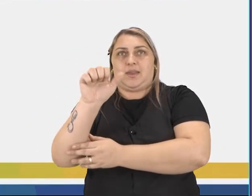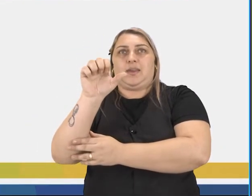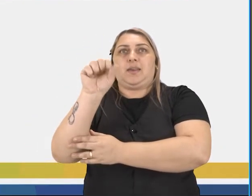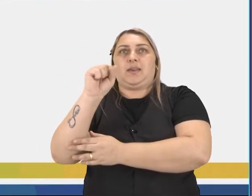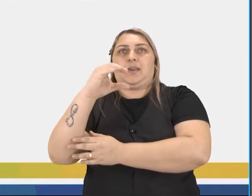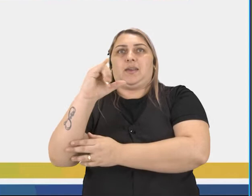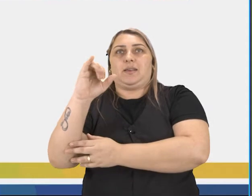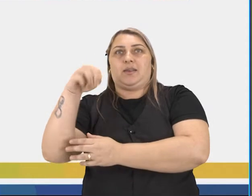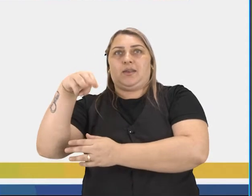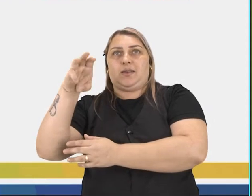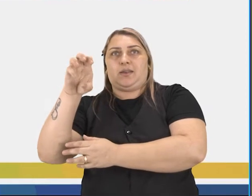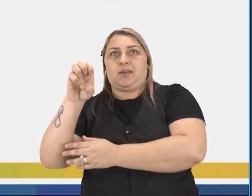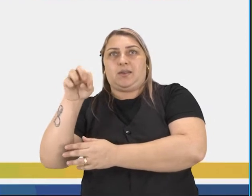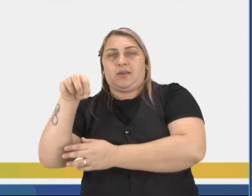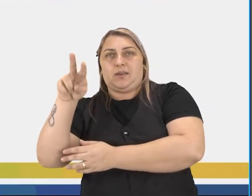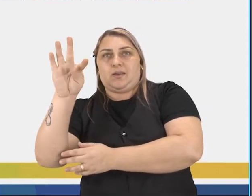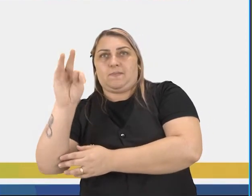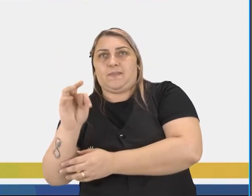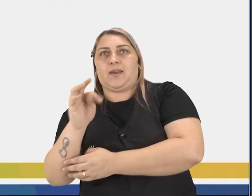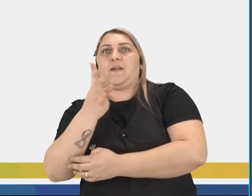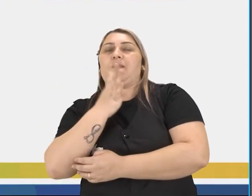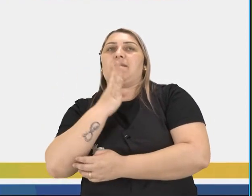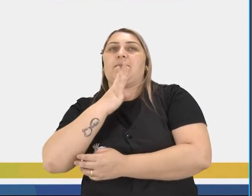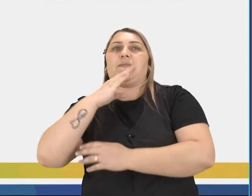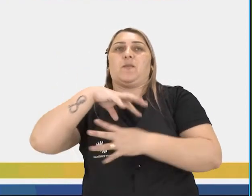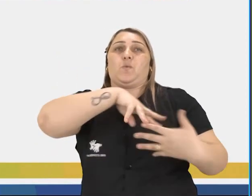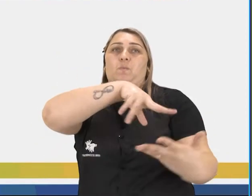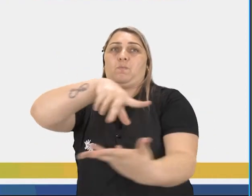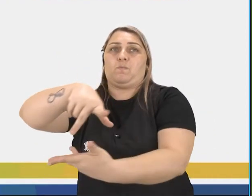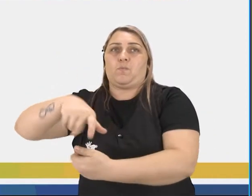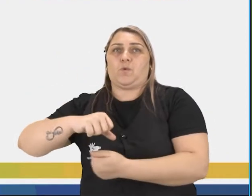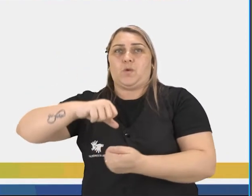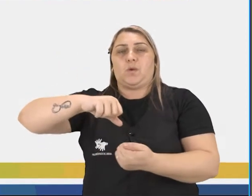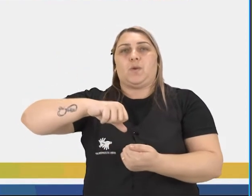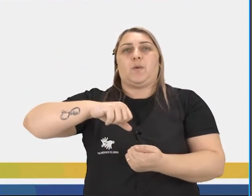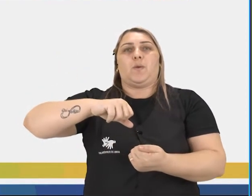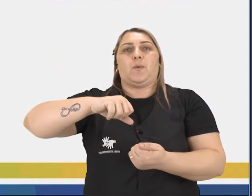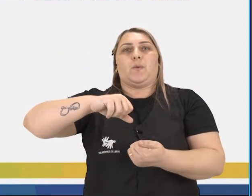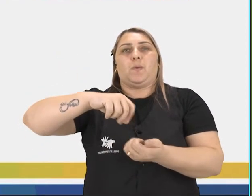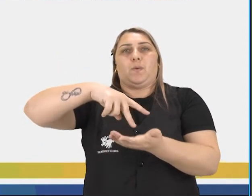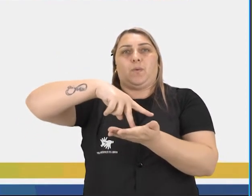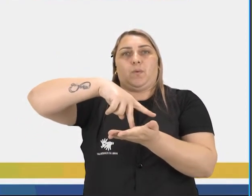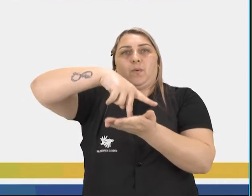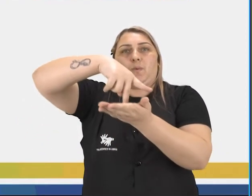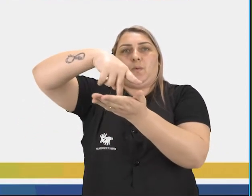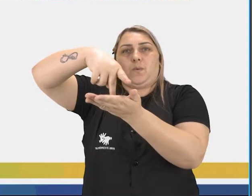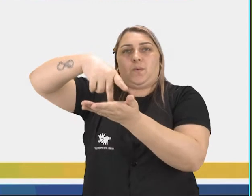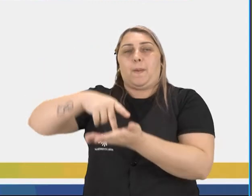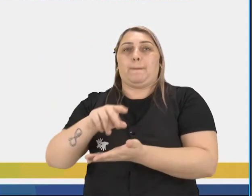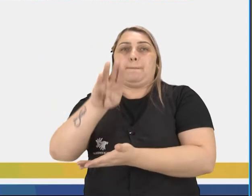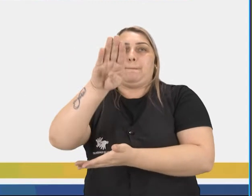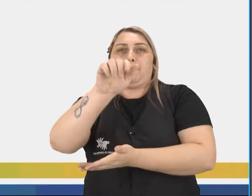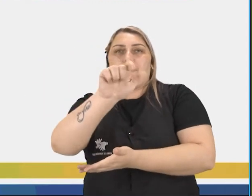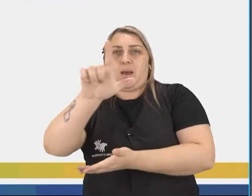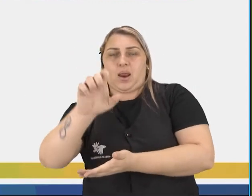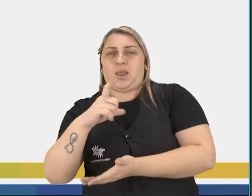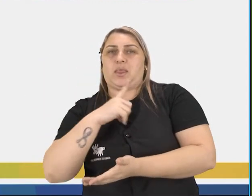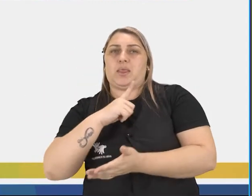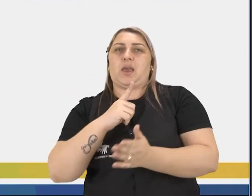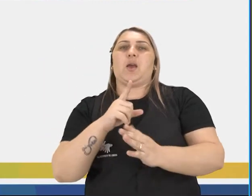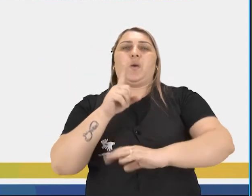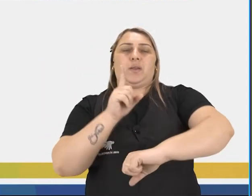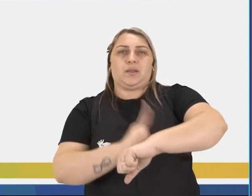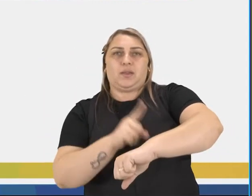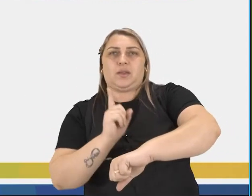balé, que é a dança mais conhecida no mundo inteiro. A gente já percebe que há uma formalidade, há um tempo, há um